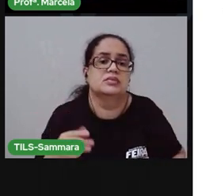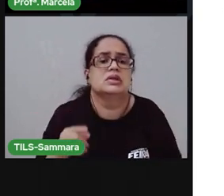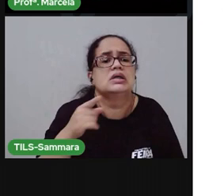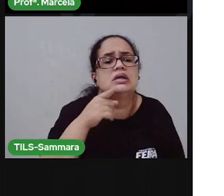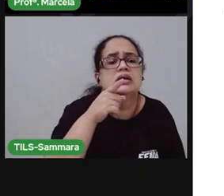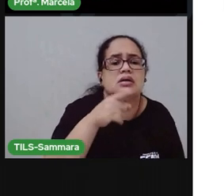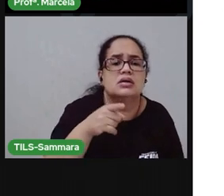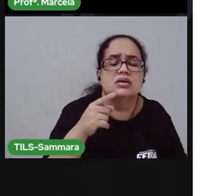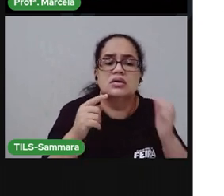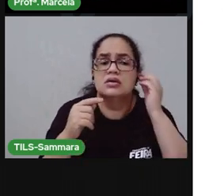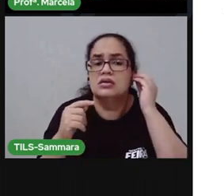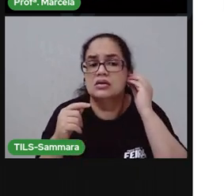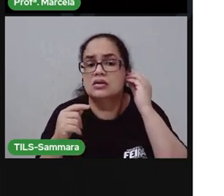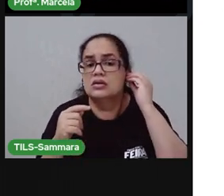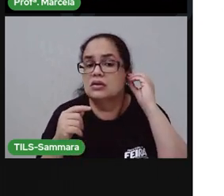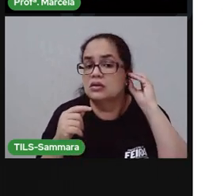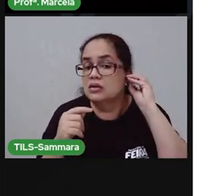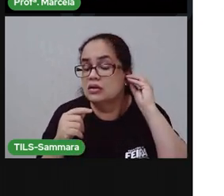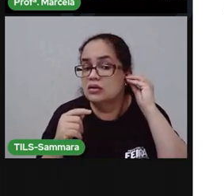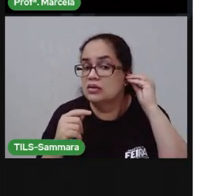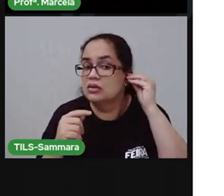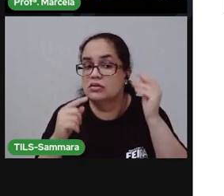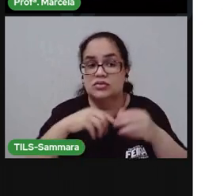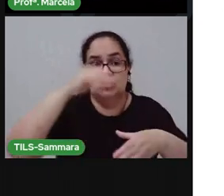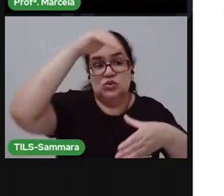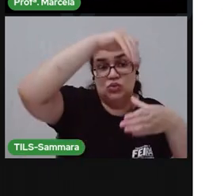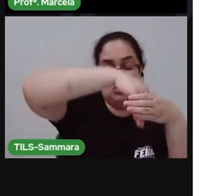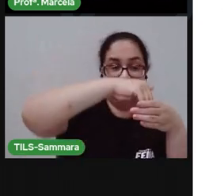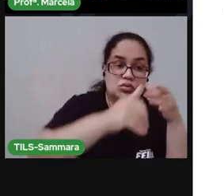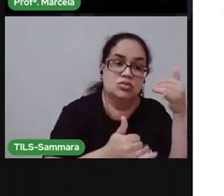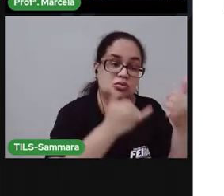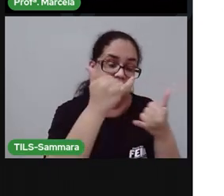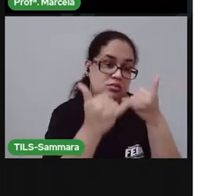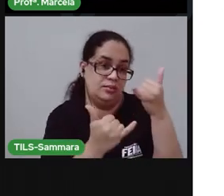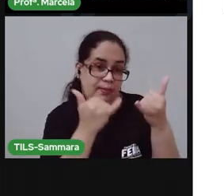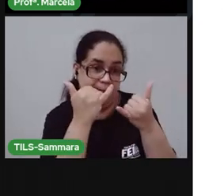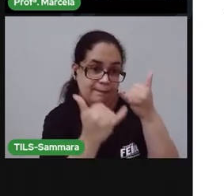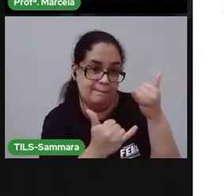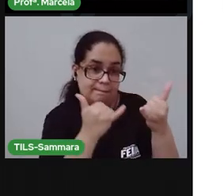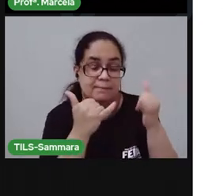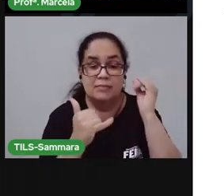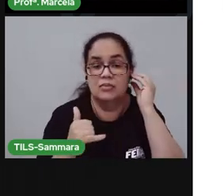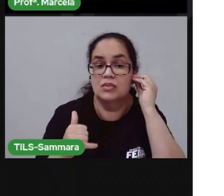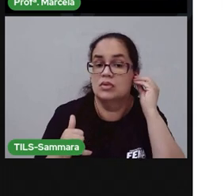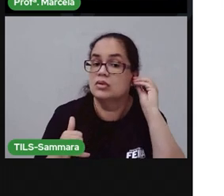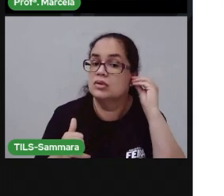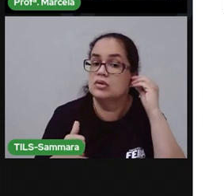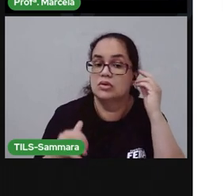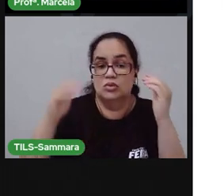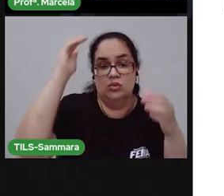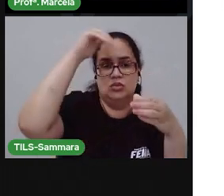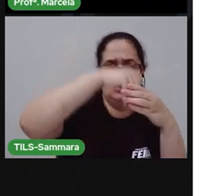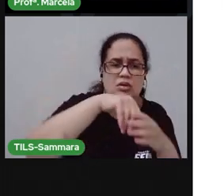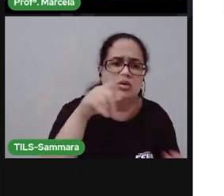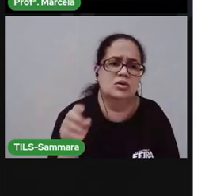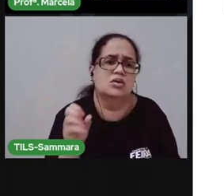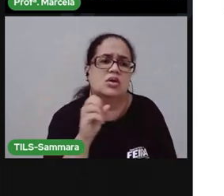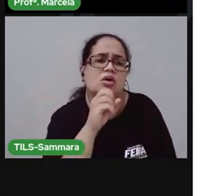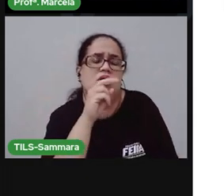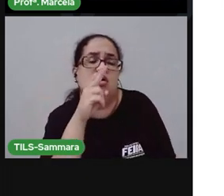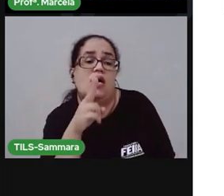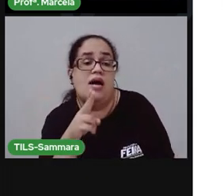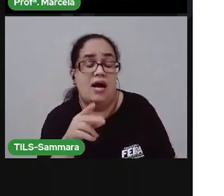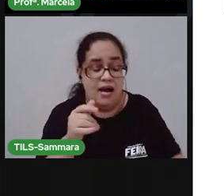Aqui, o ela está fazendo? Ela está guardando os brinquedos, né? Guardar. Está